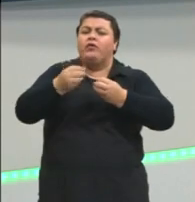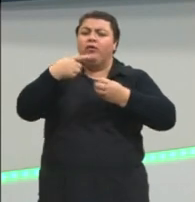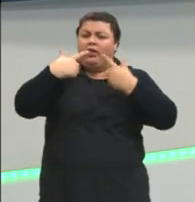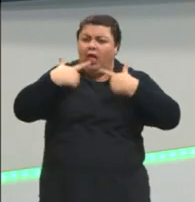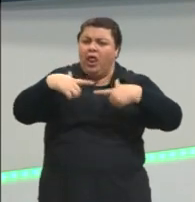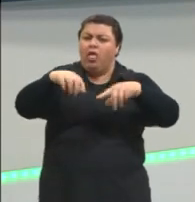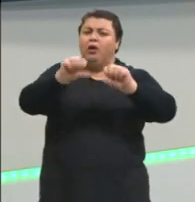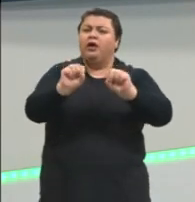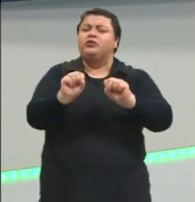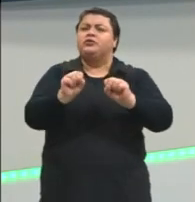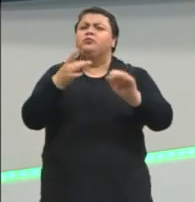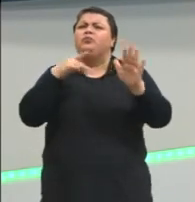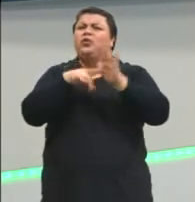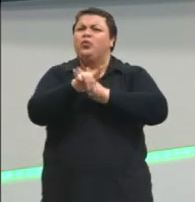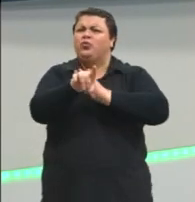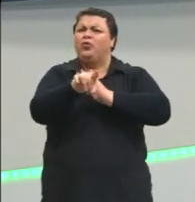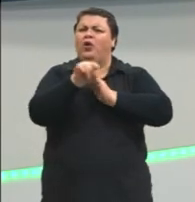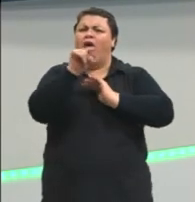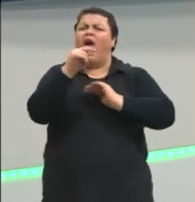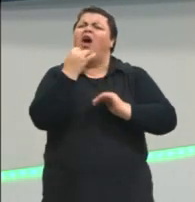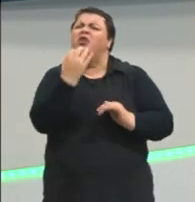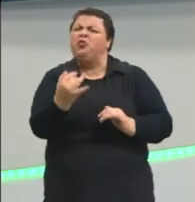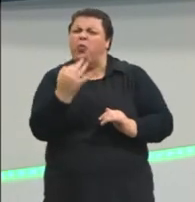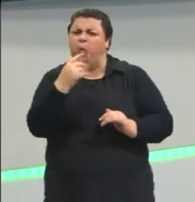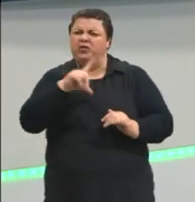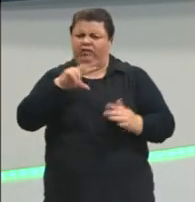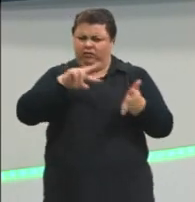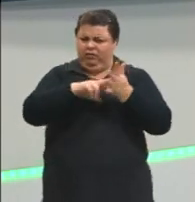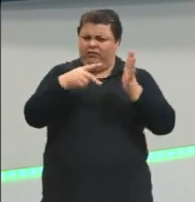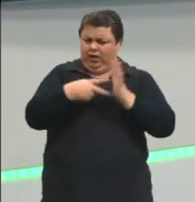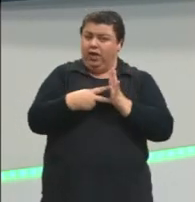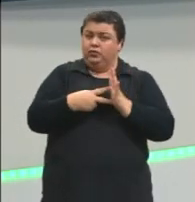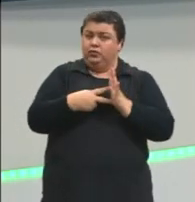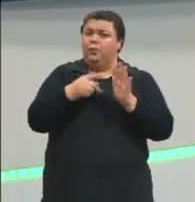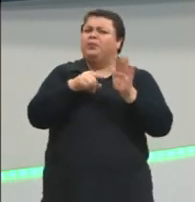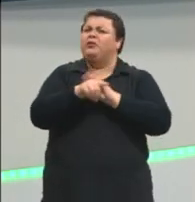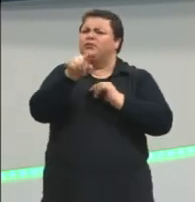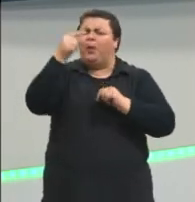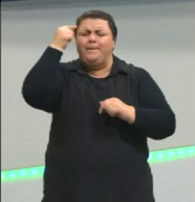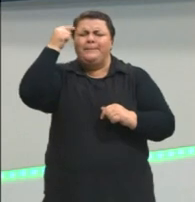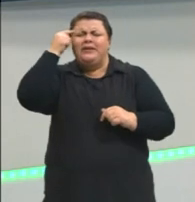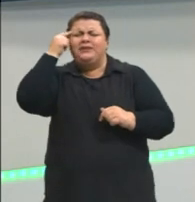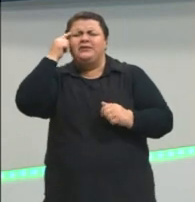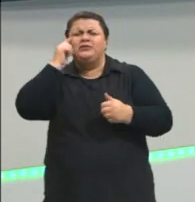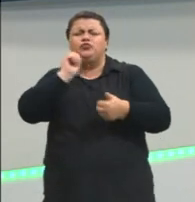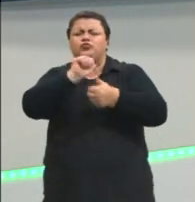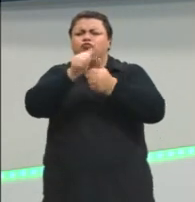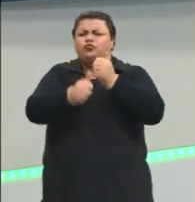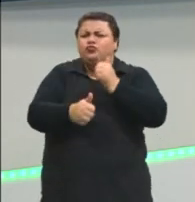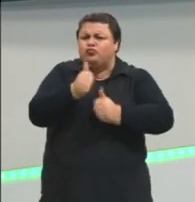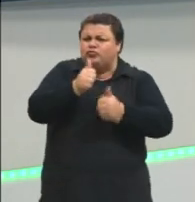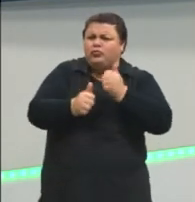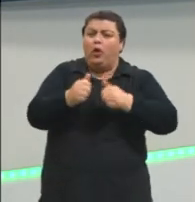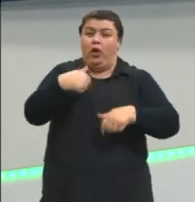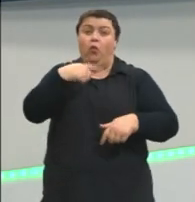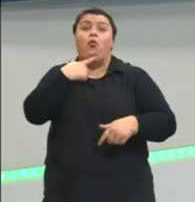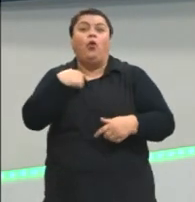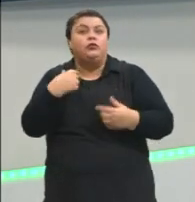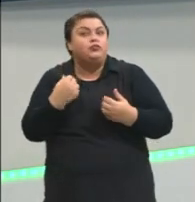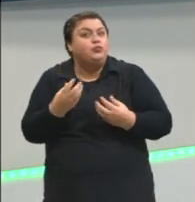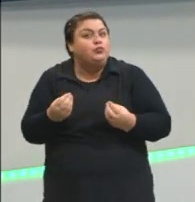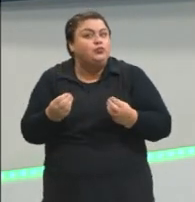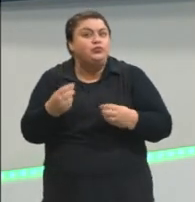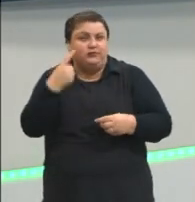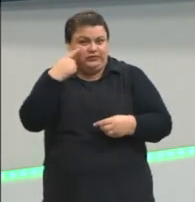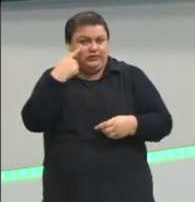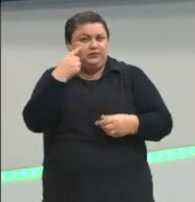questionar para vocês. As cores, elas significam alguma coisa? Pensa num jogo de futebol. Eu gosto muito de futebol. Vocês vão ver